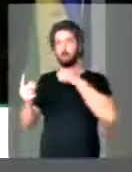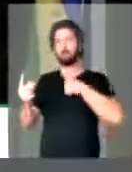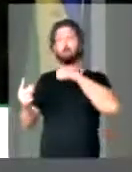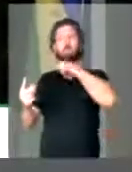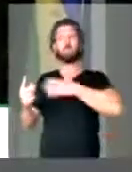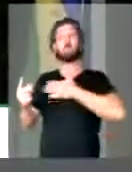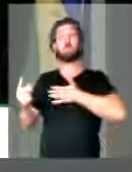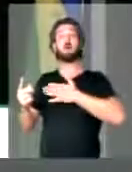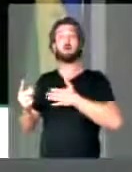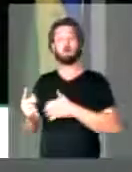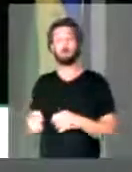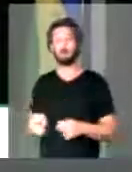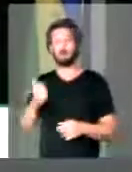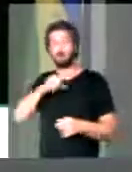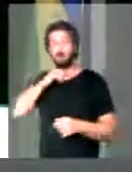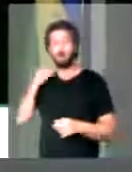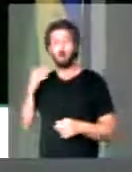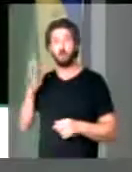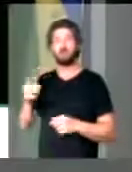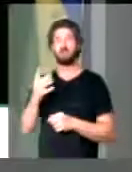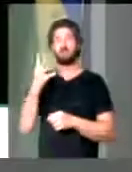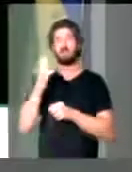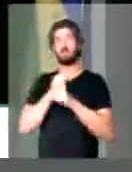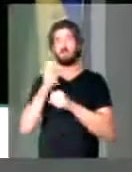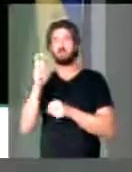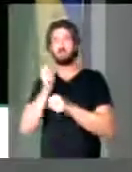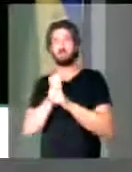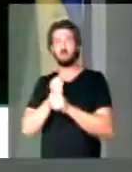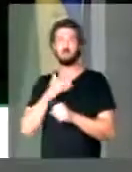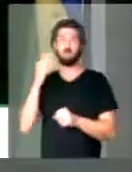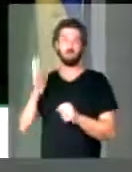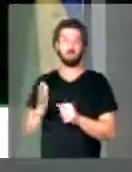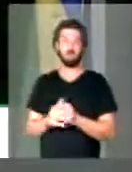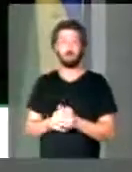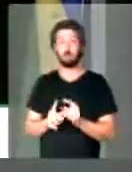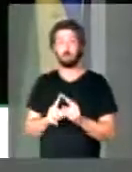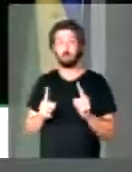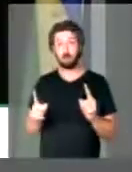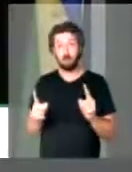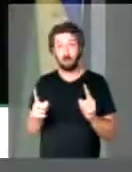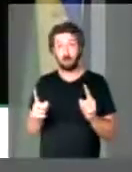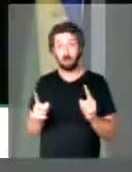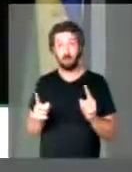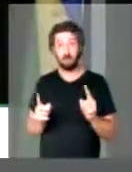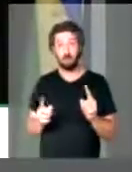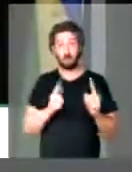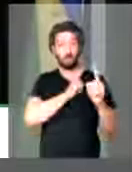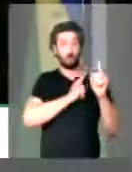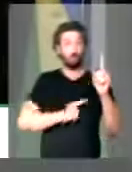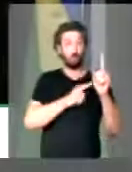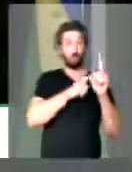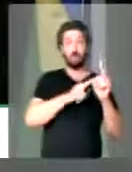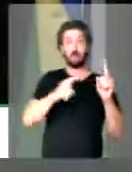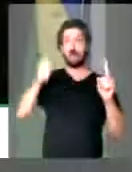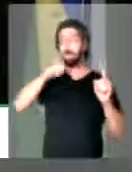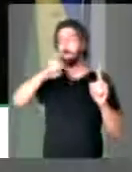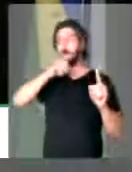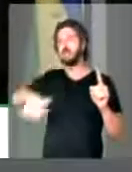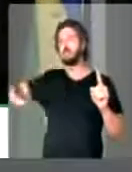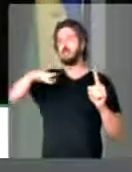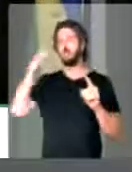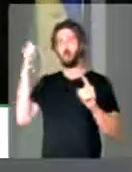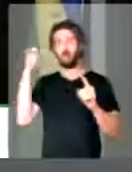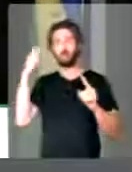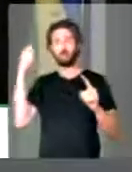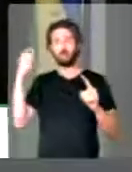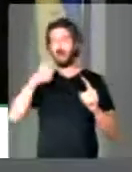mãe. A minha mãe foi-se embora. Fazem quatro, cinco anos que faleceu. Mas entre o governo e as mães do meu Rio Grande, as